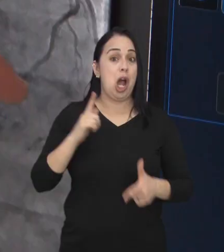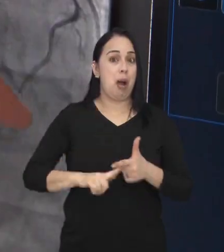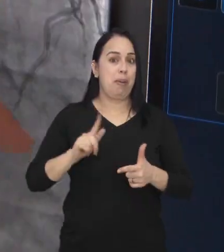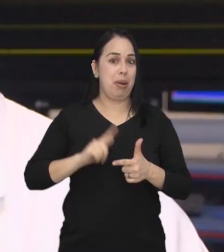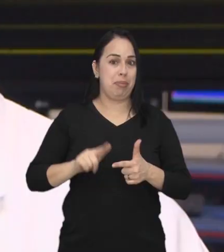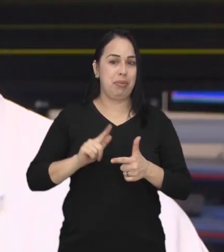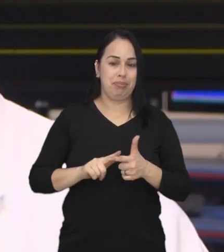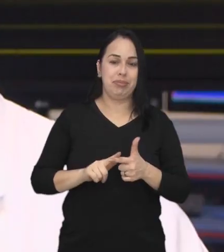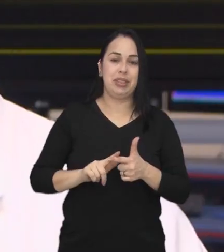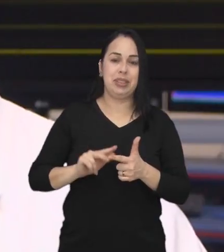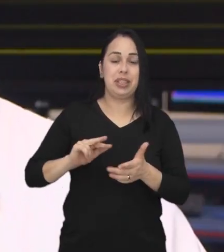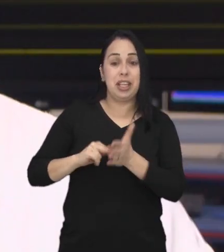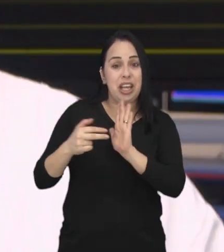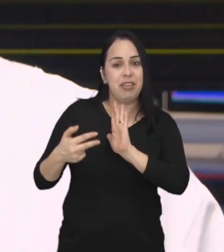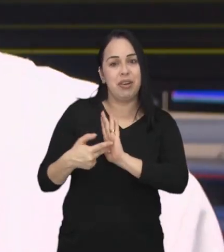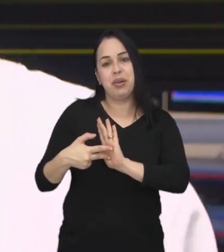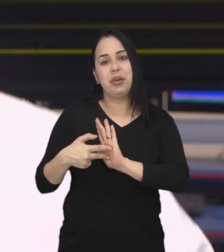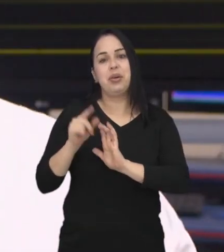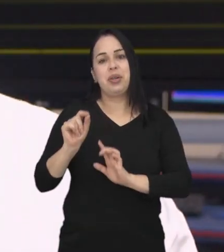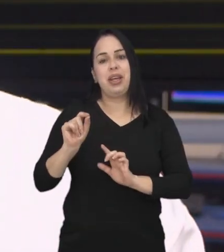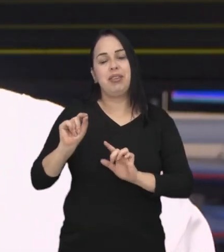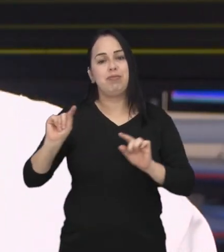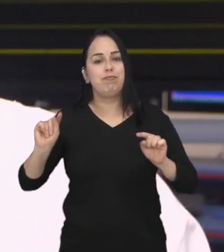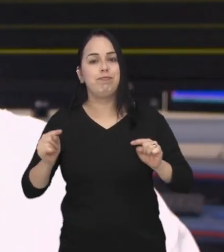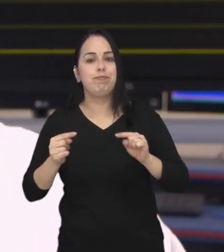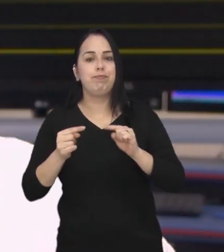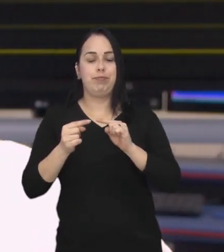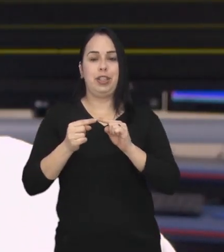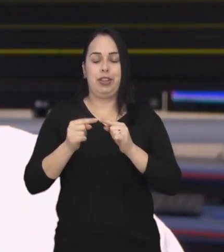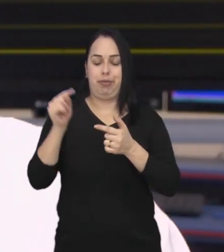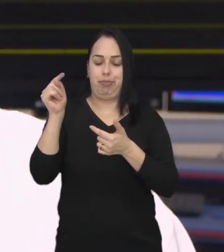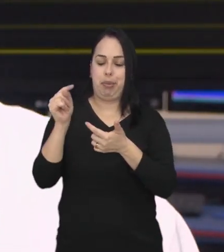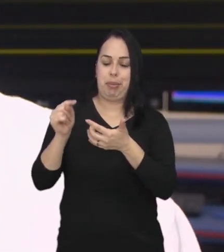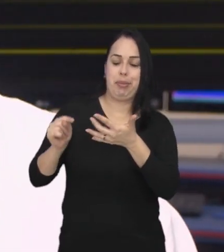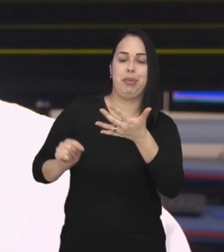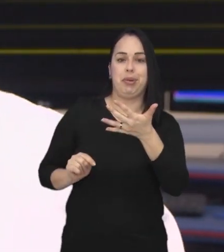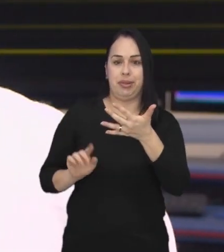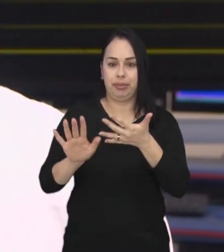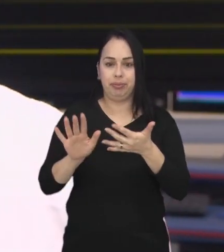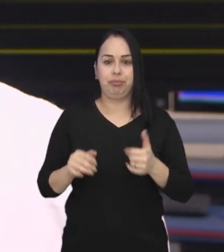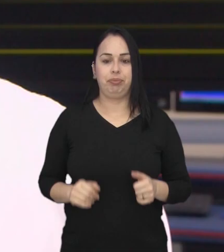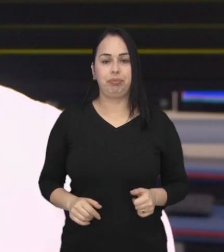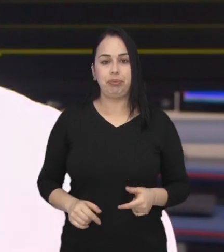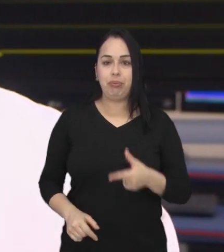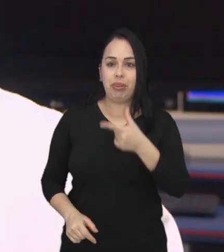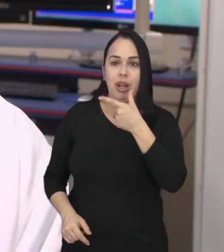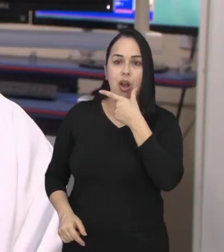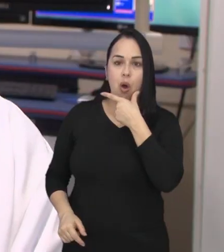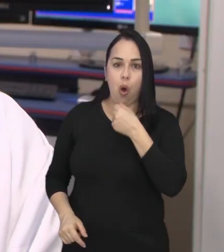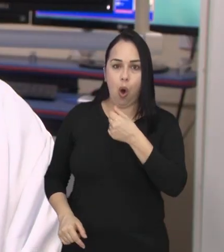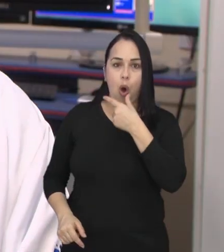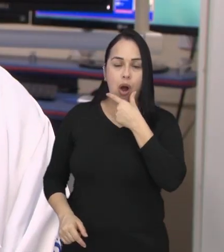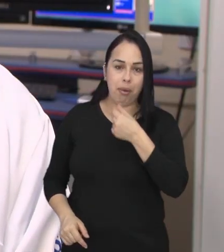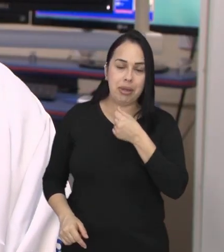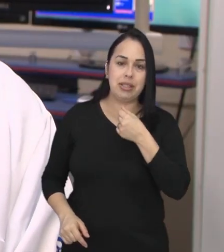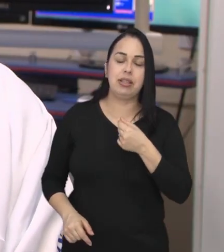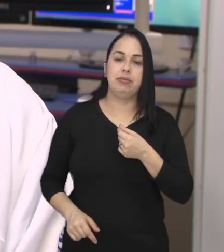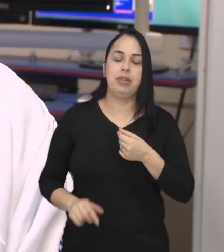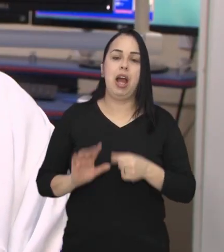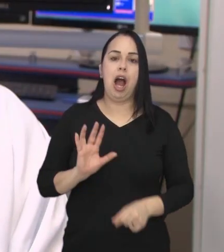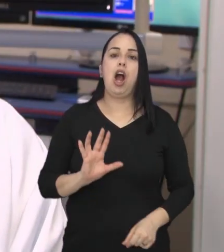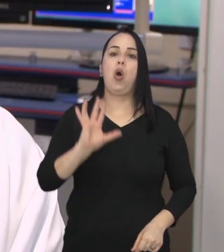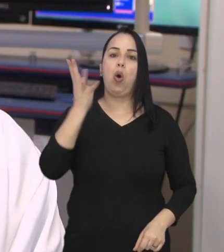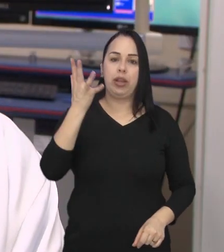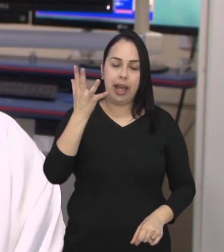é maior e o problema está relacionado a uma combinação de fatores de risco. Os homens são